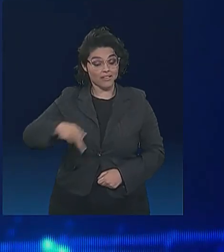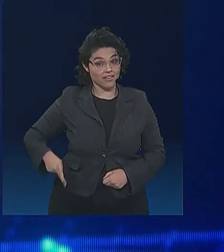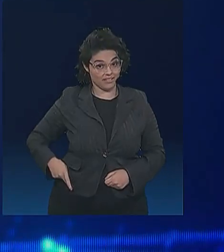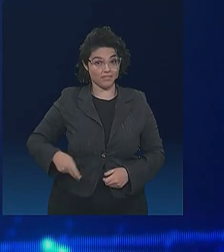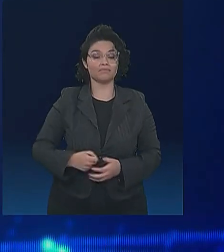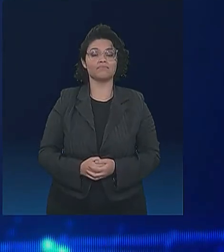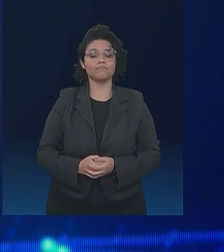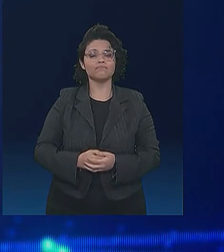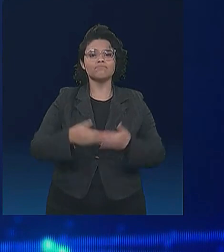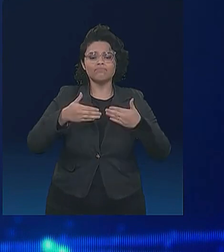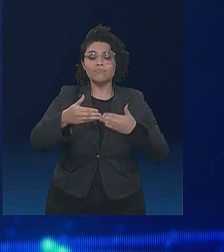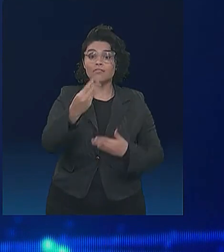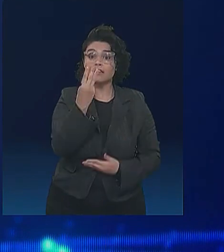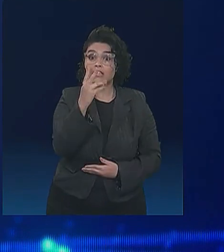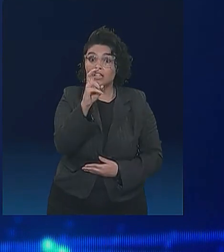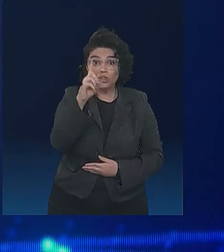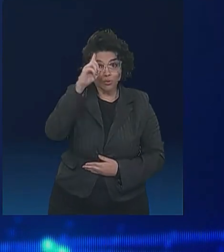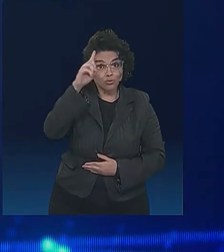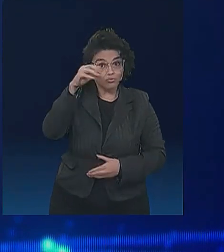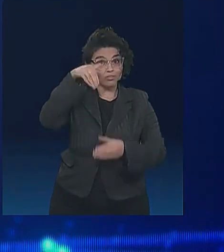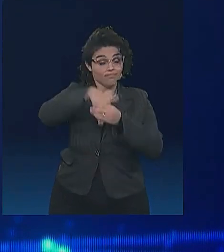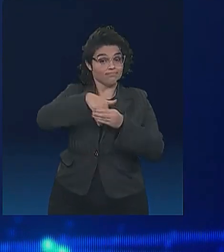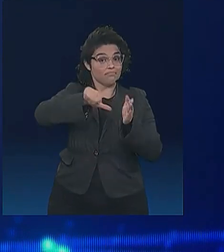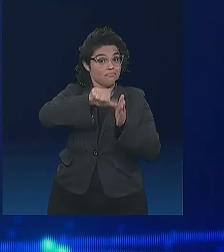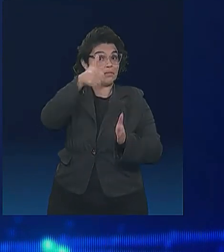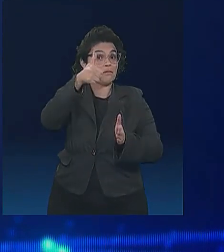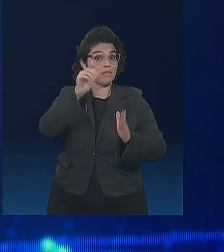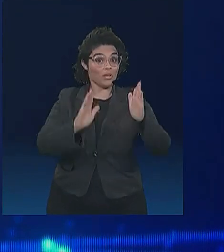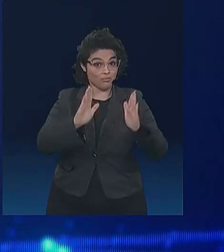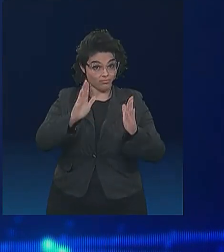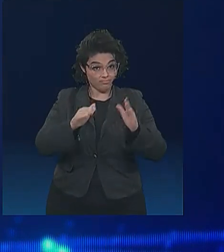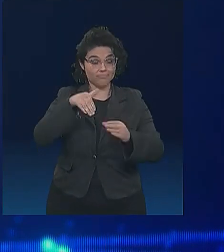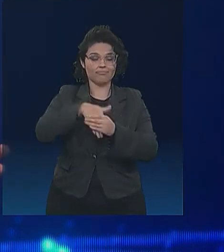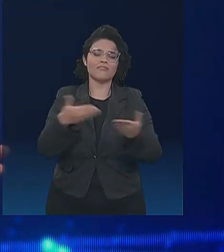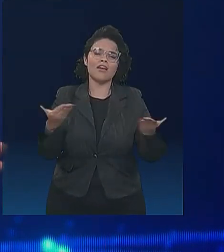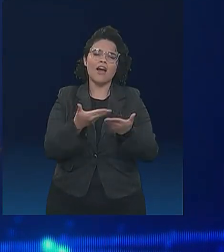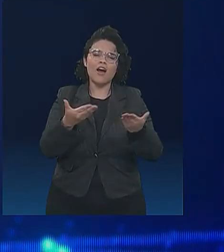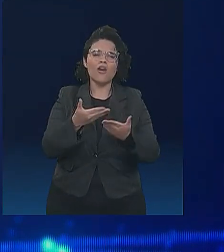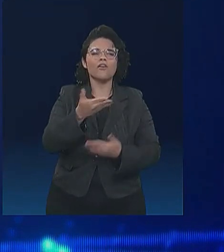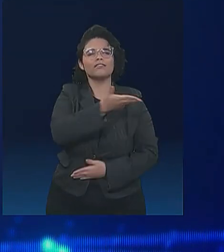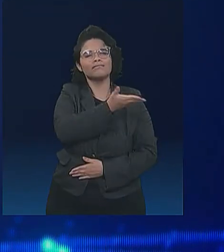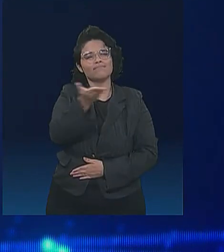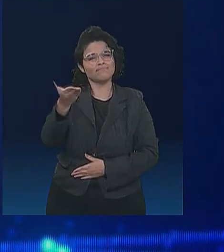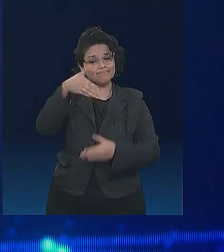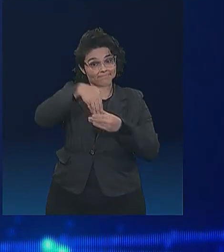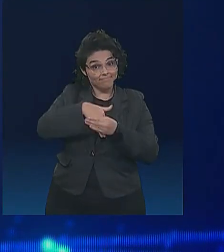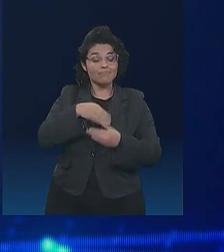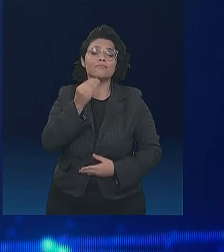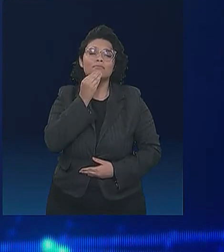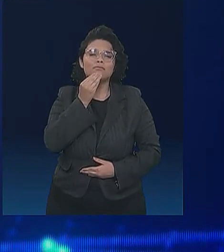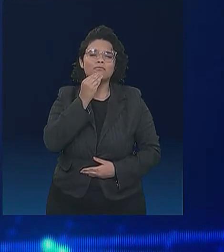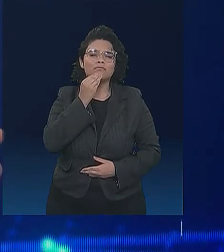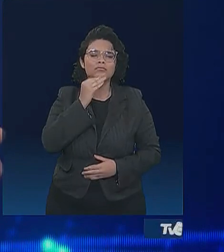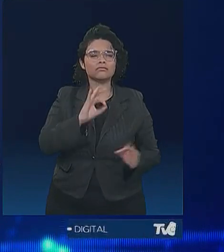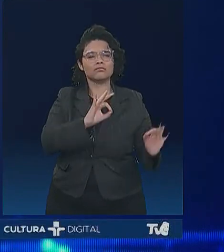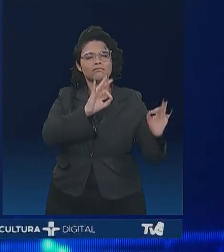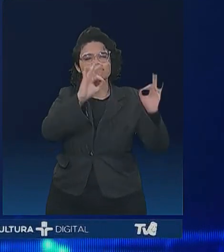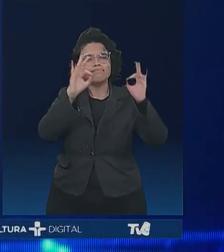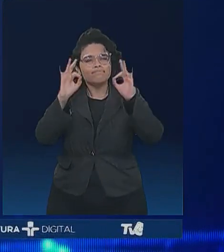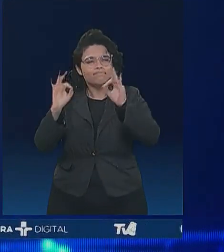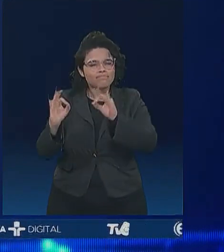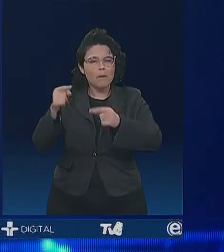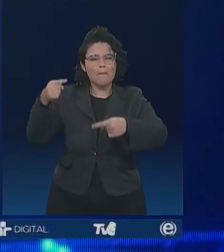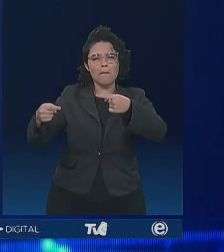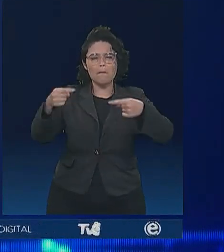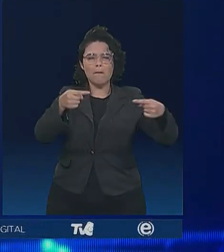dias para o primeiro turno, o eleitor tem a oportunidade inédita de ver lado a lado, ouvir e